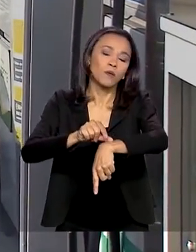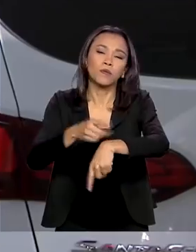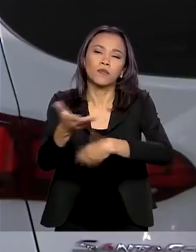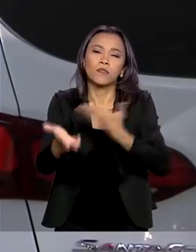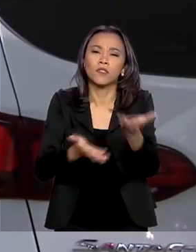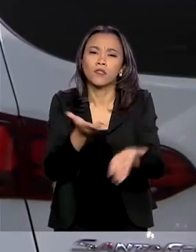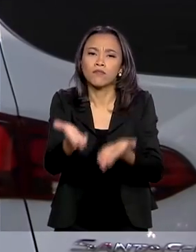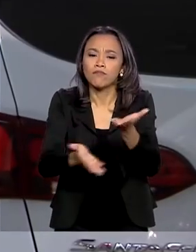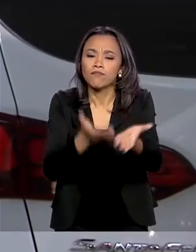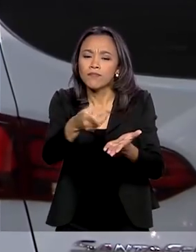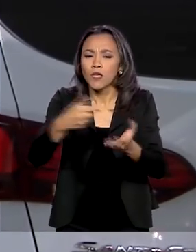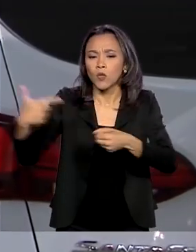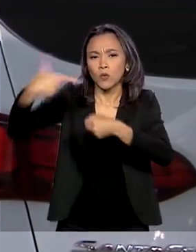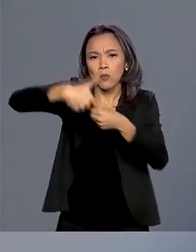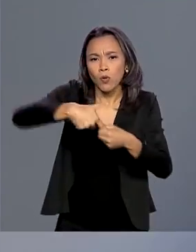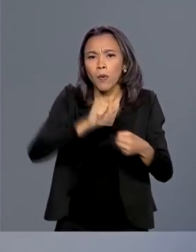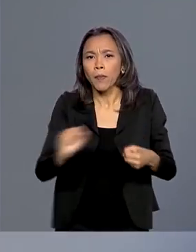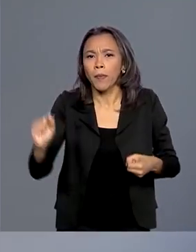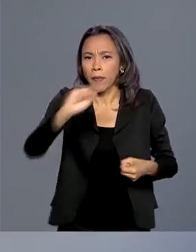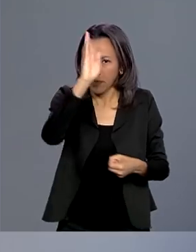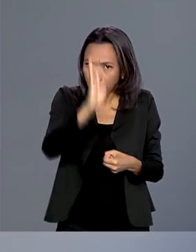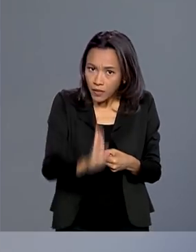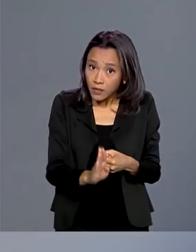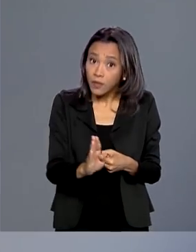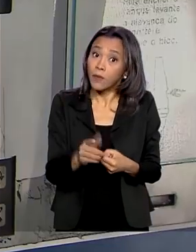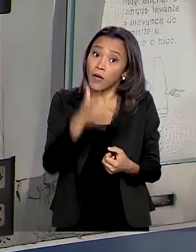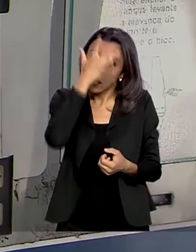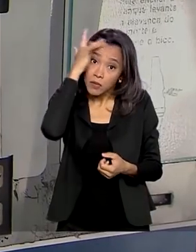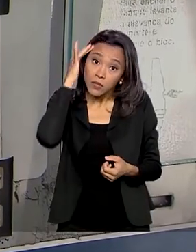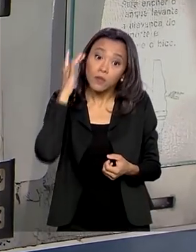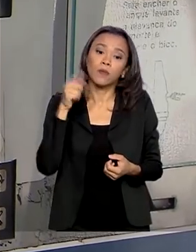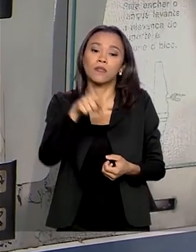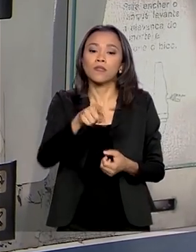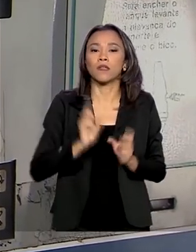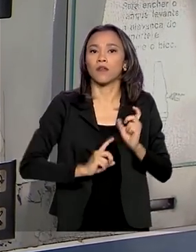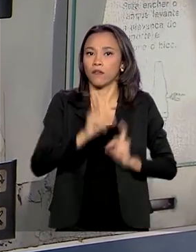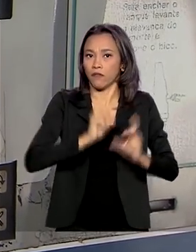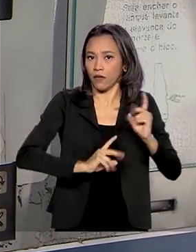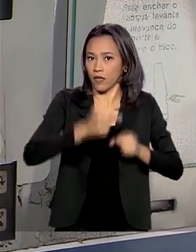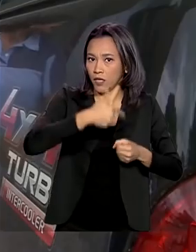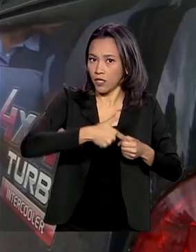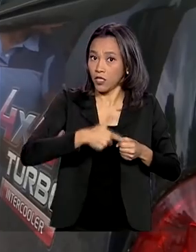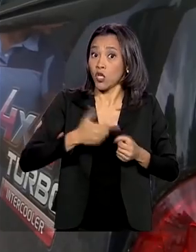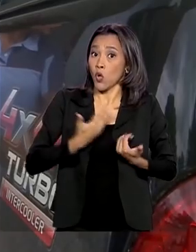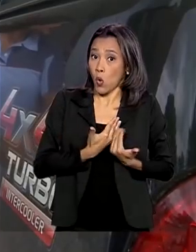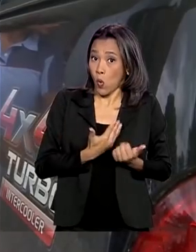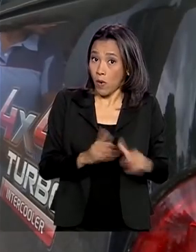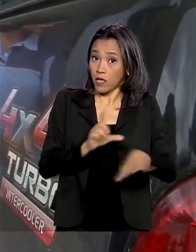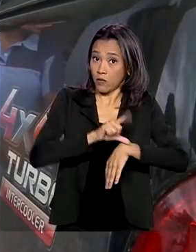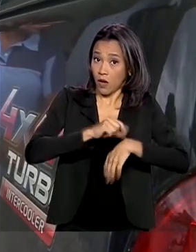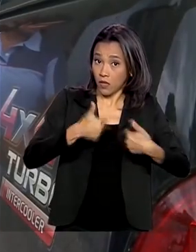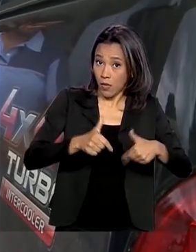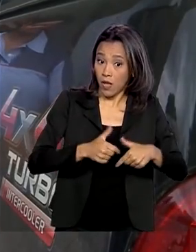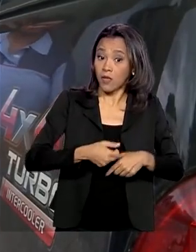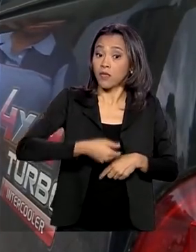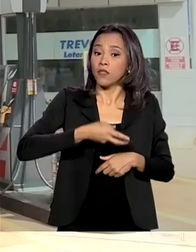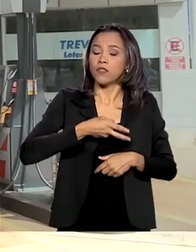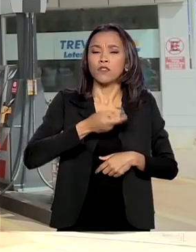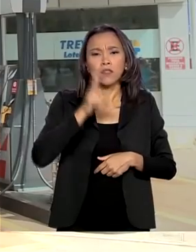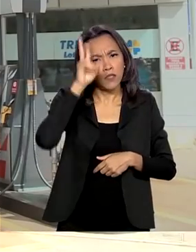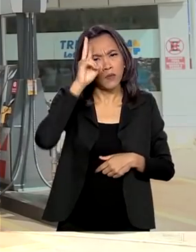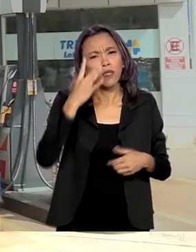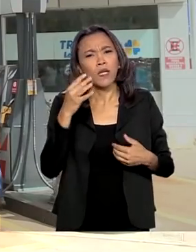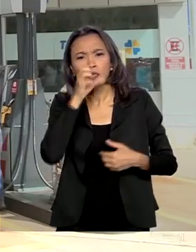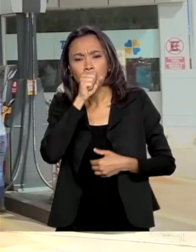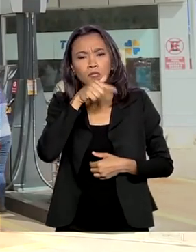postos de combustíveis de todo o país. Os revendedores deverão funcionar, no mínimo, de segunda a sábado, das 7 da manhã às